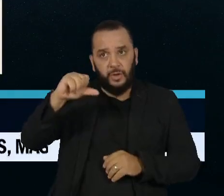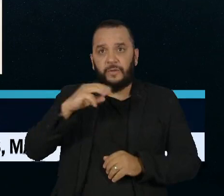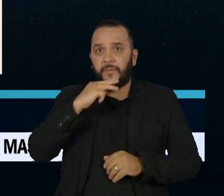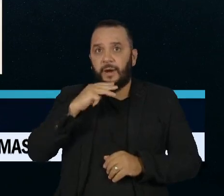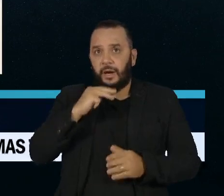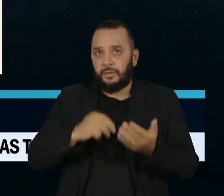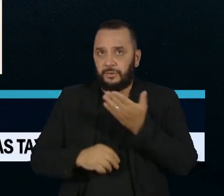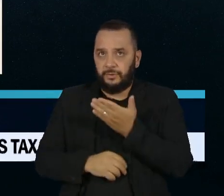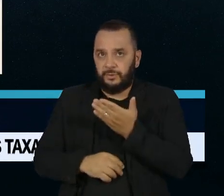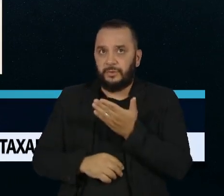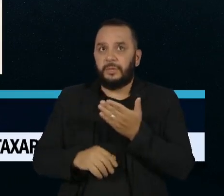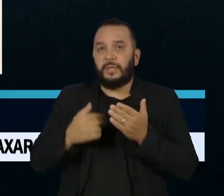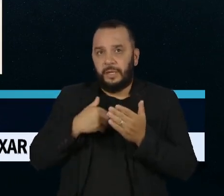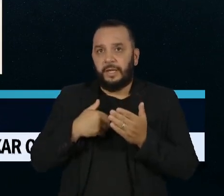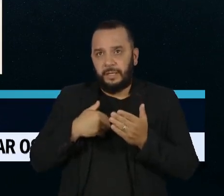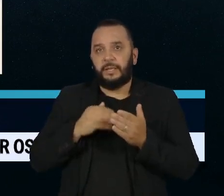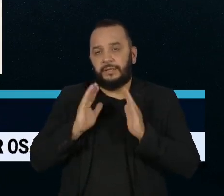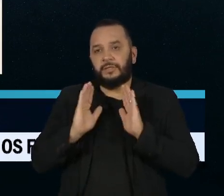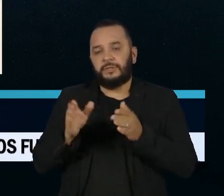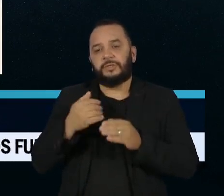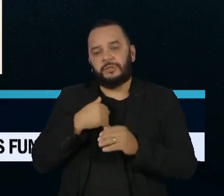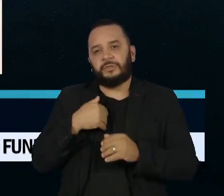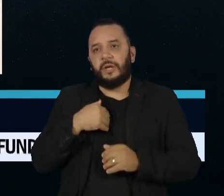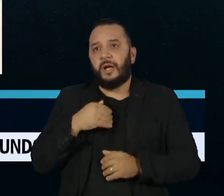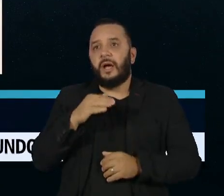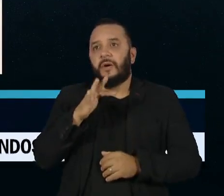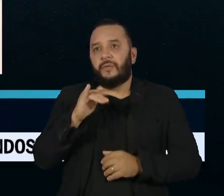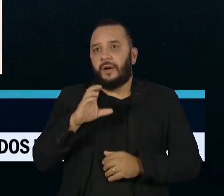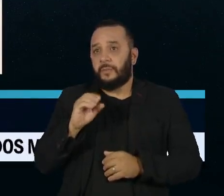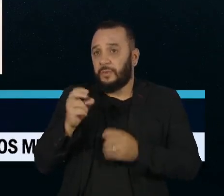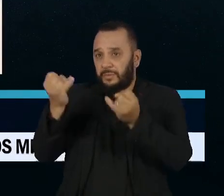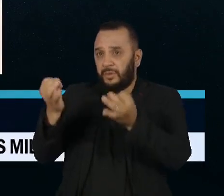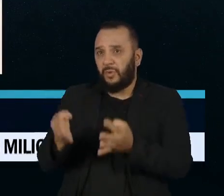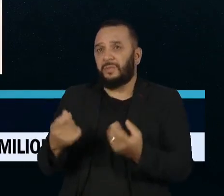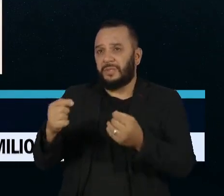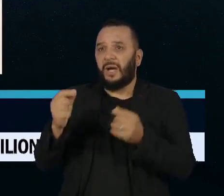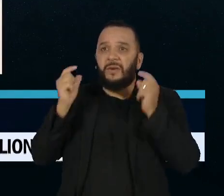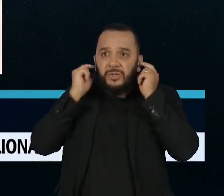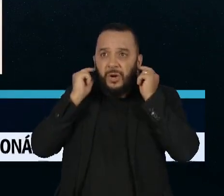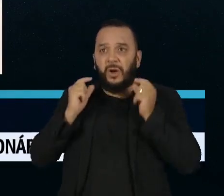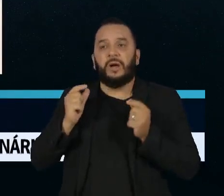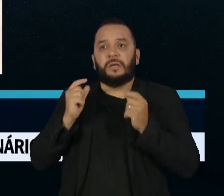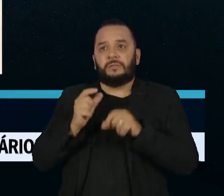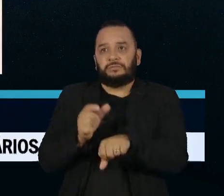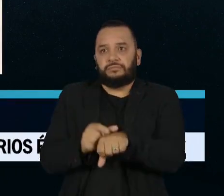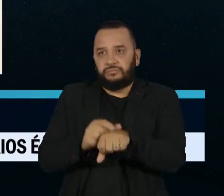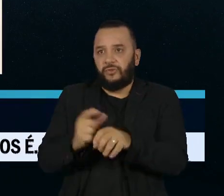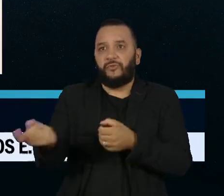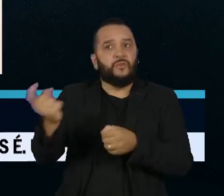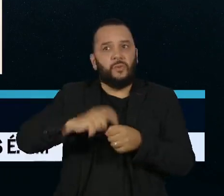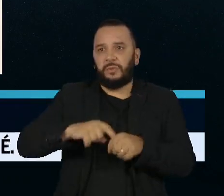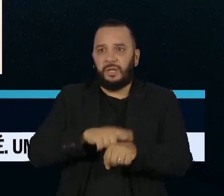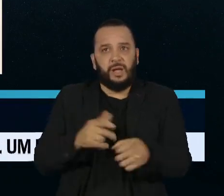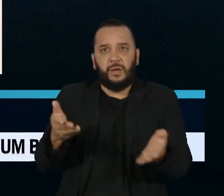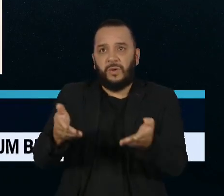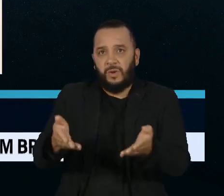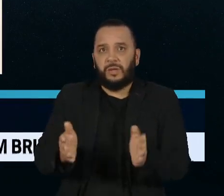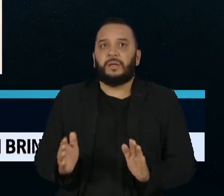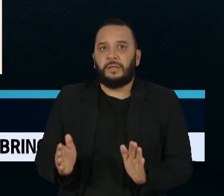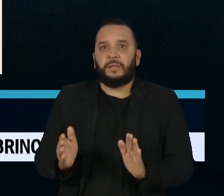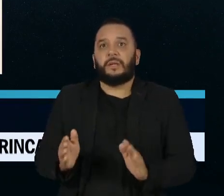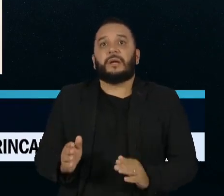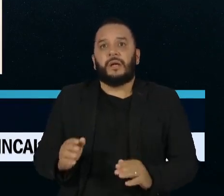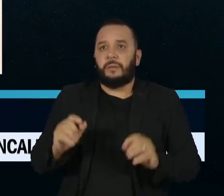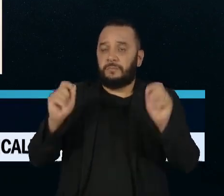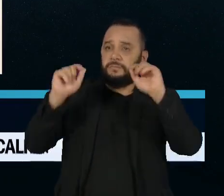Van Garten quem escreveu a Cid, que precisavam devolver as joias imediatamente. E esbravejou. É